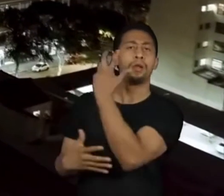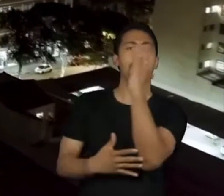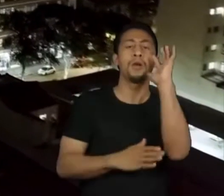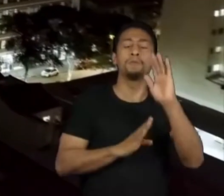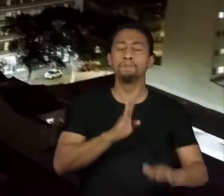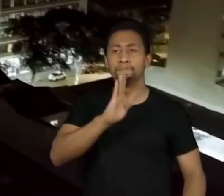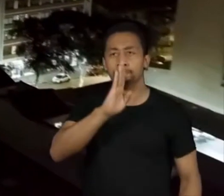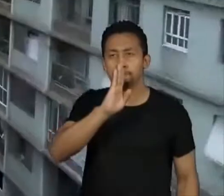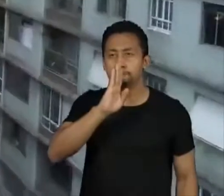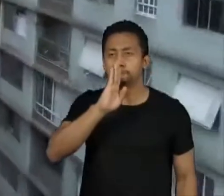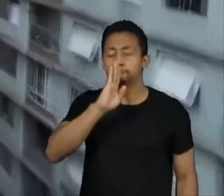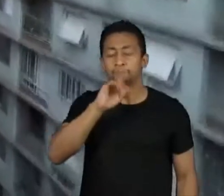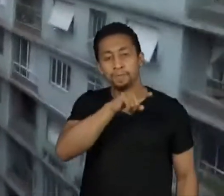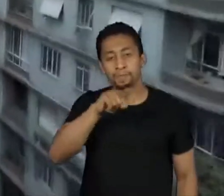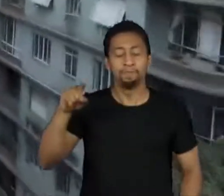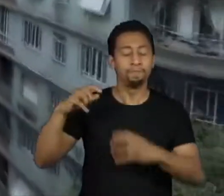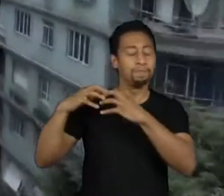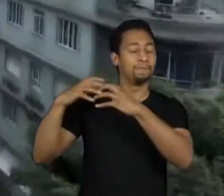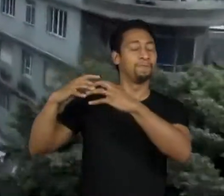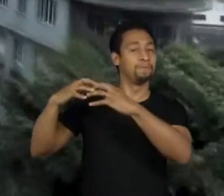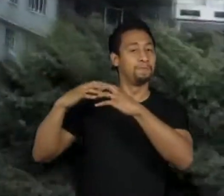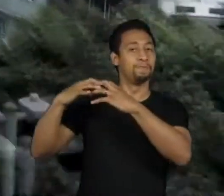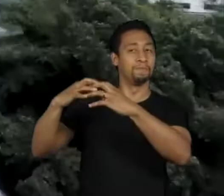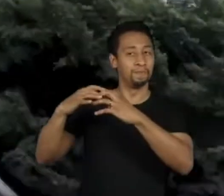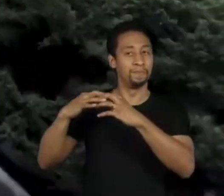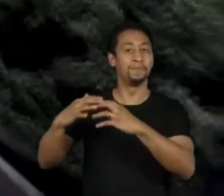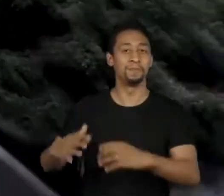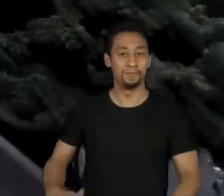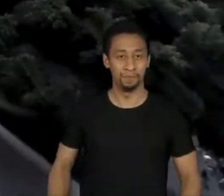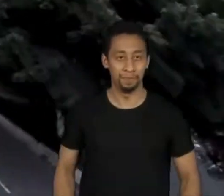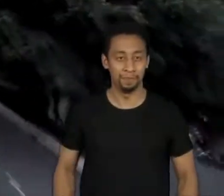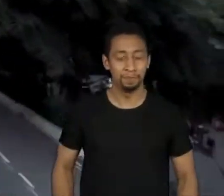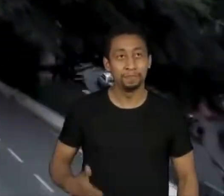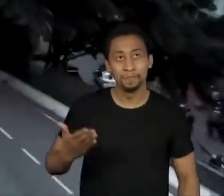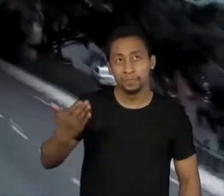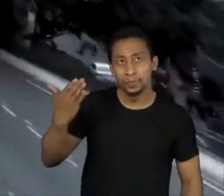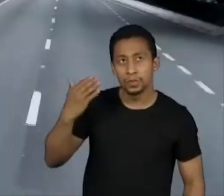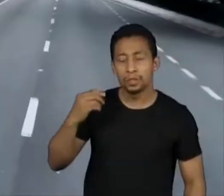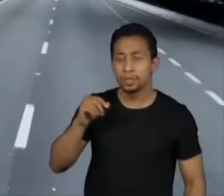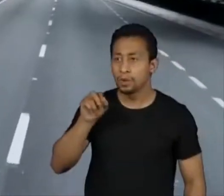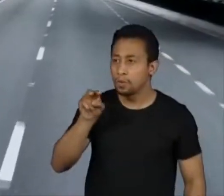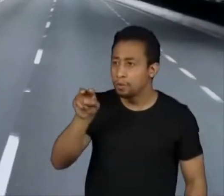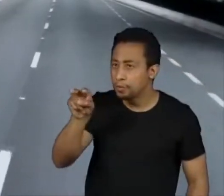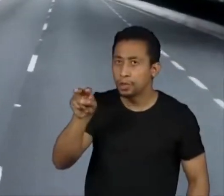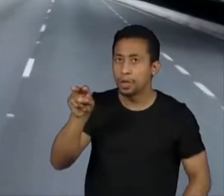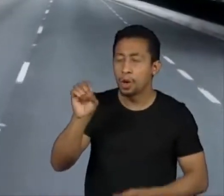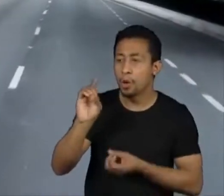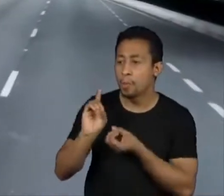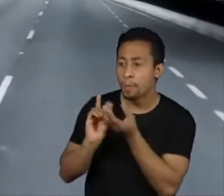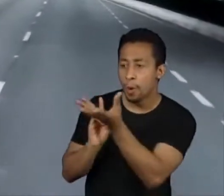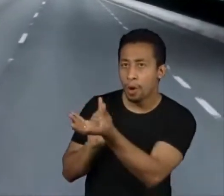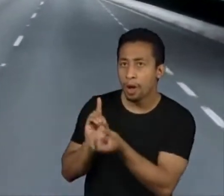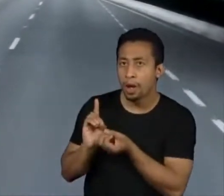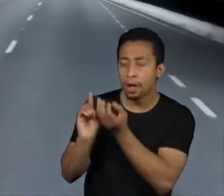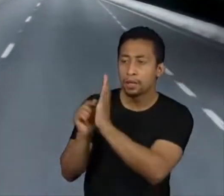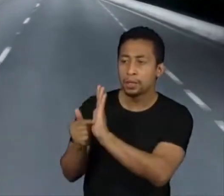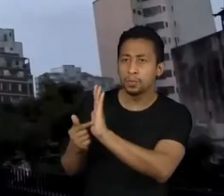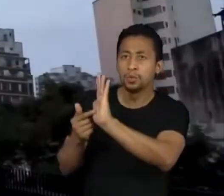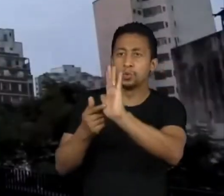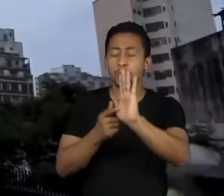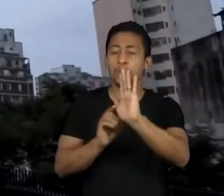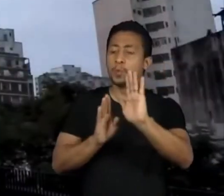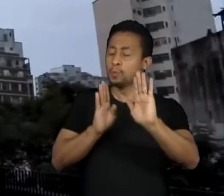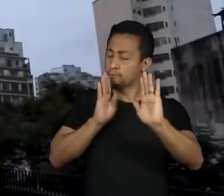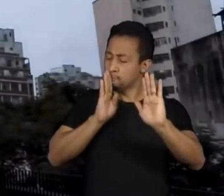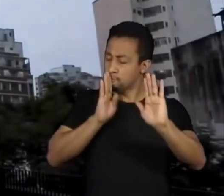reflexões. Uma vez, eu escutei o poeta dizer que a música é o silêncio que existe entre as